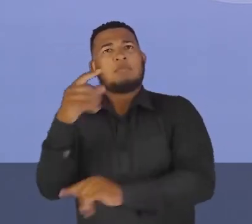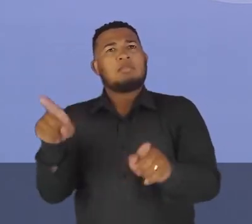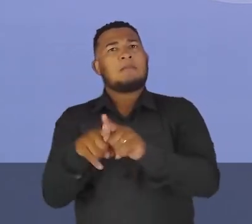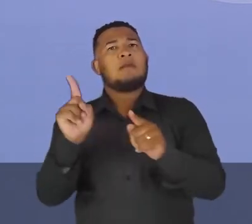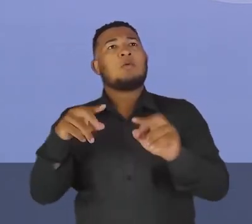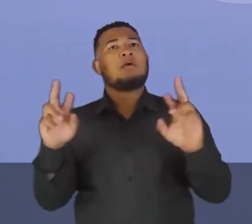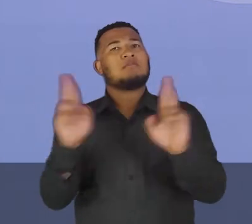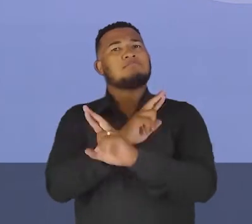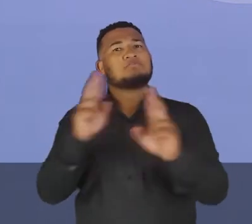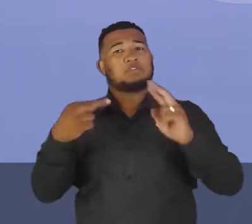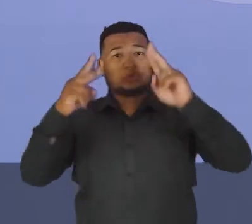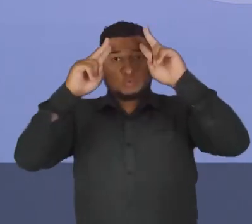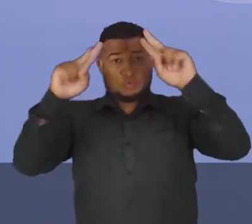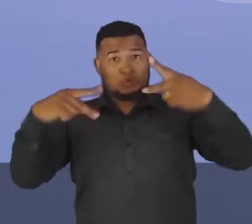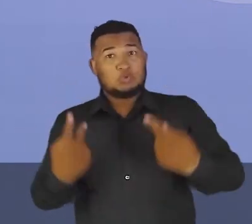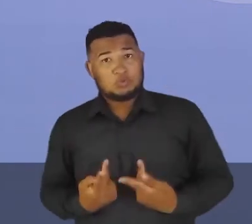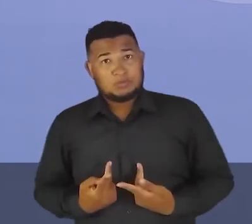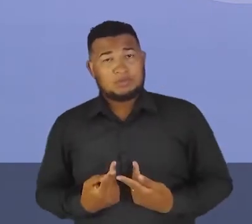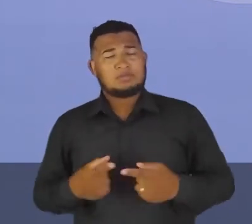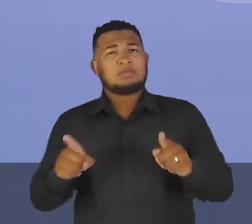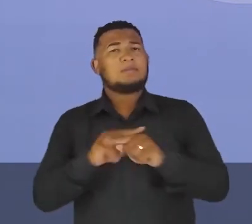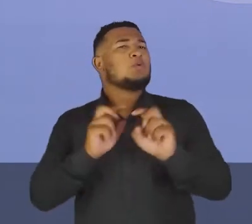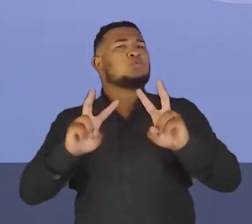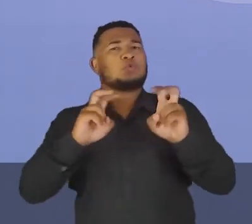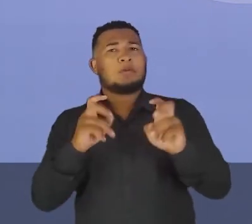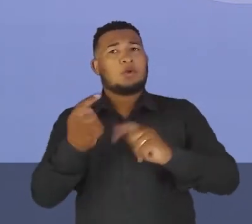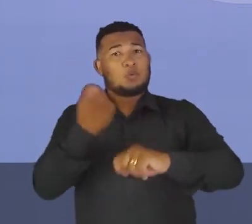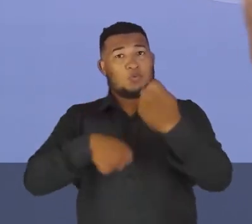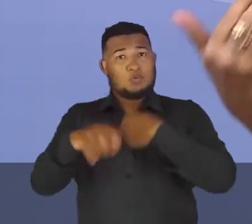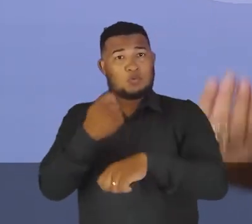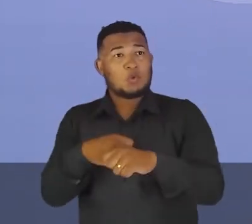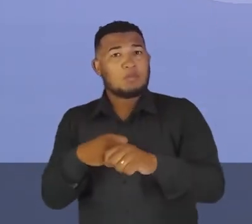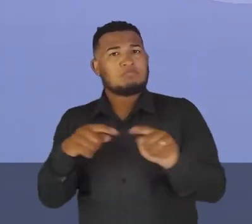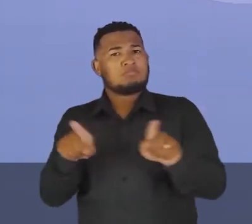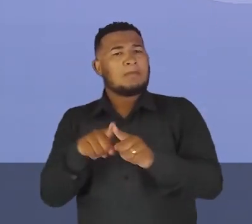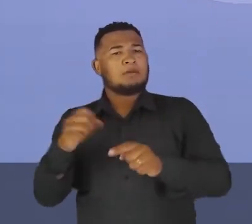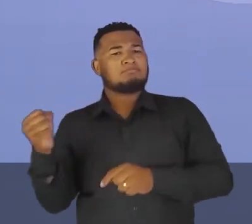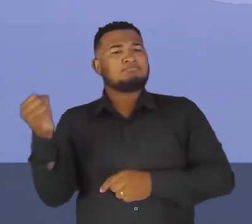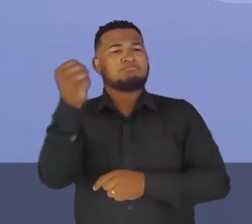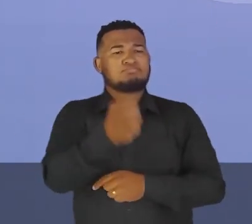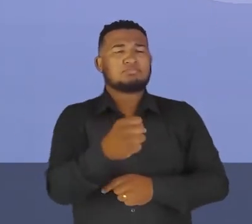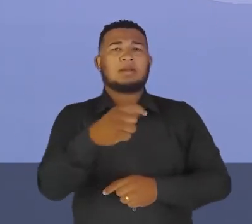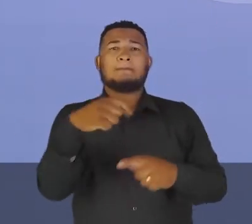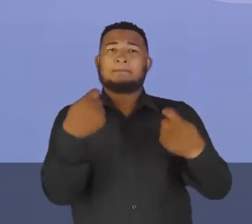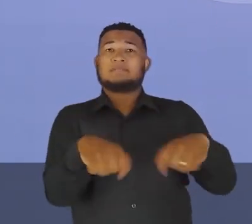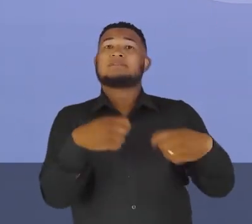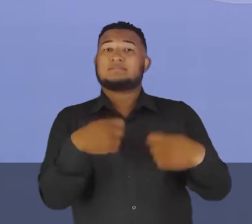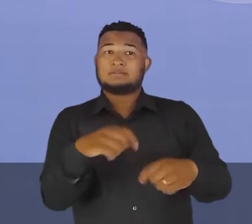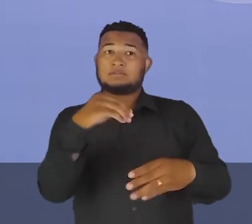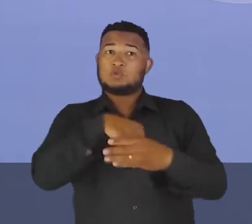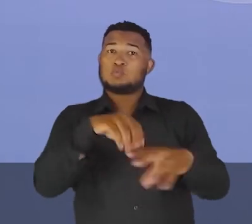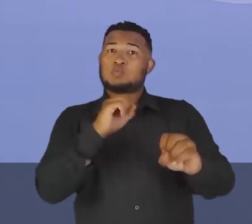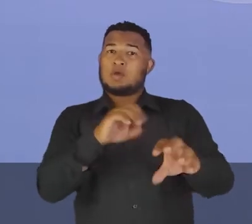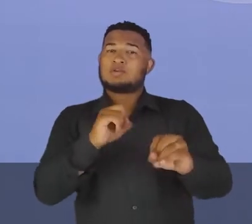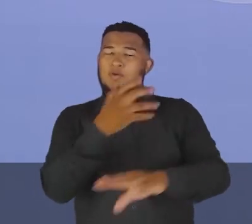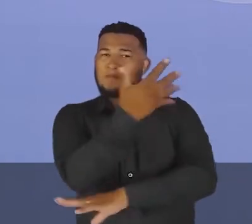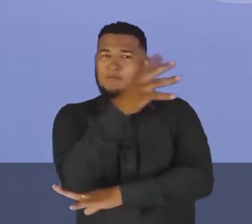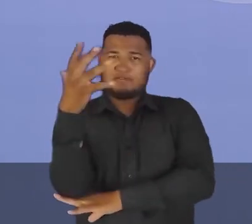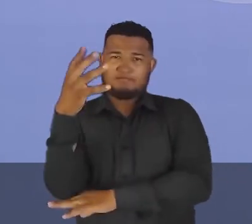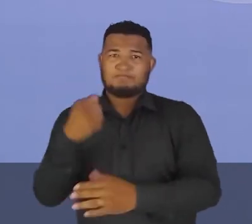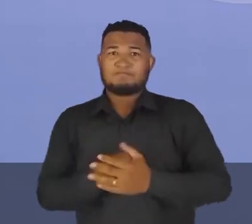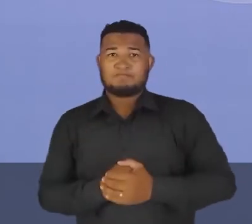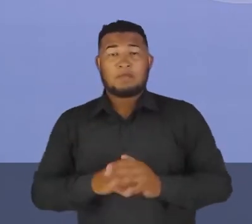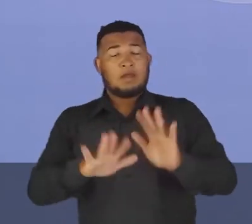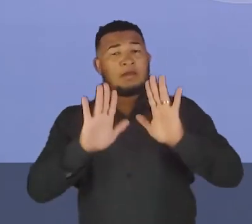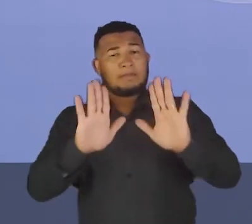humanas, é tratar da ideia da economia, deve estar inserida também nesse processo da educação ambiental, tá? Mas aí,